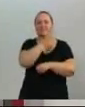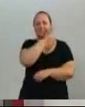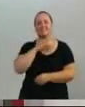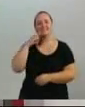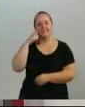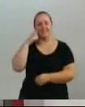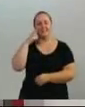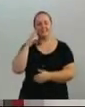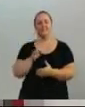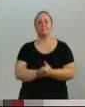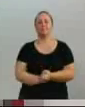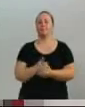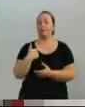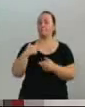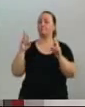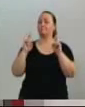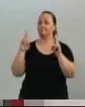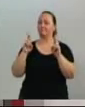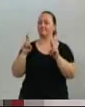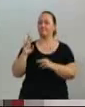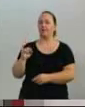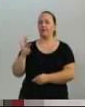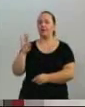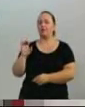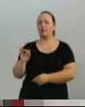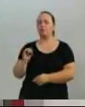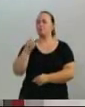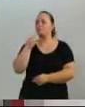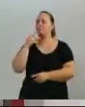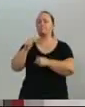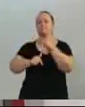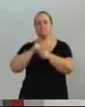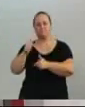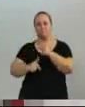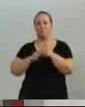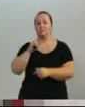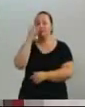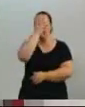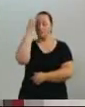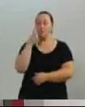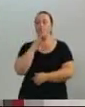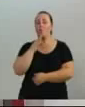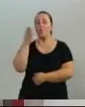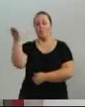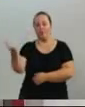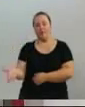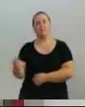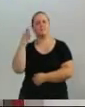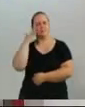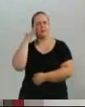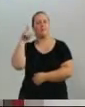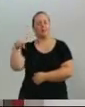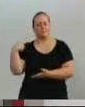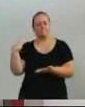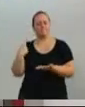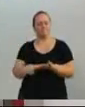e espero que o Ito faça um bom mandato, quem conhece ele sabe do compromisso com a comunidade, é uma honra Ito